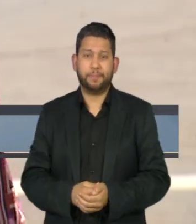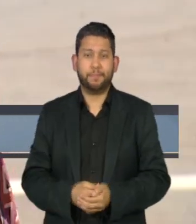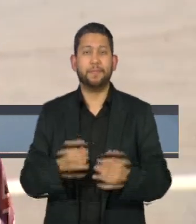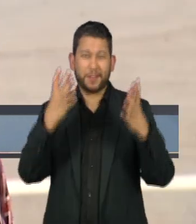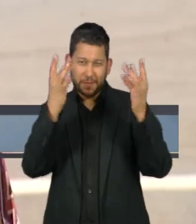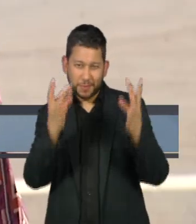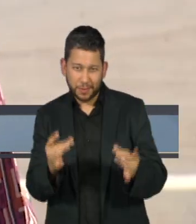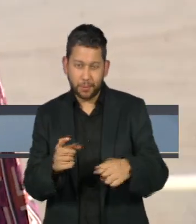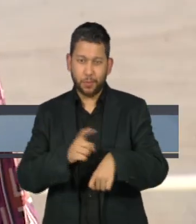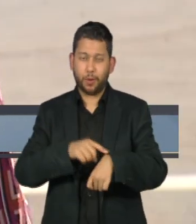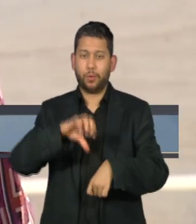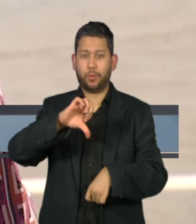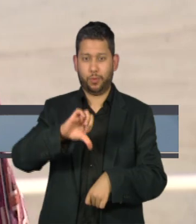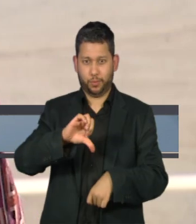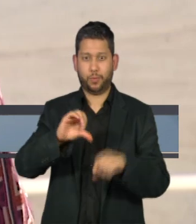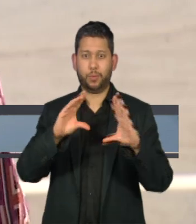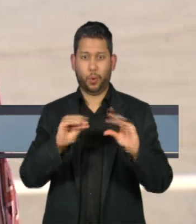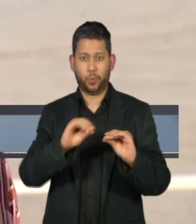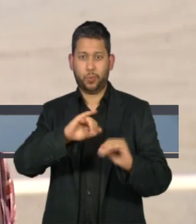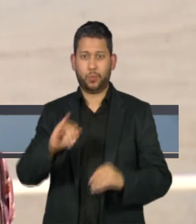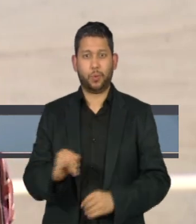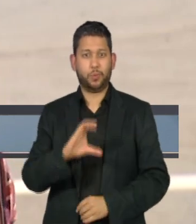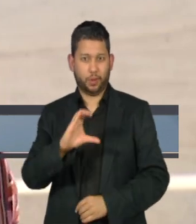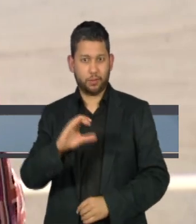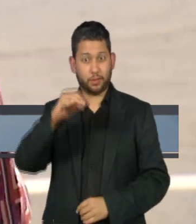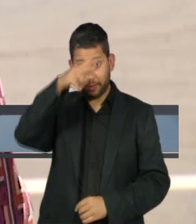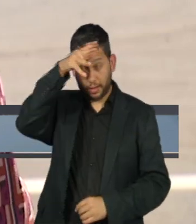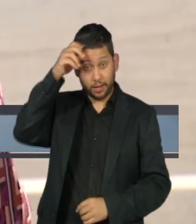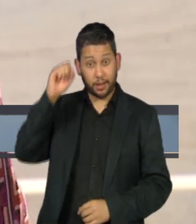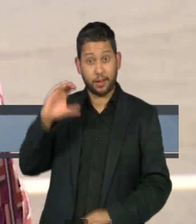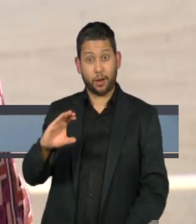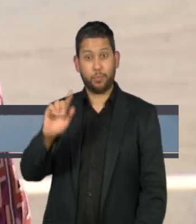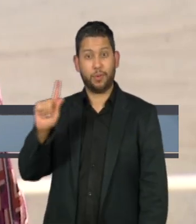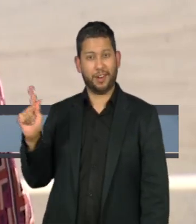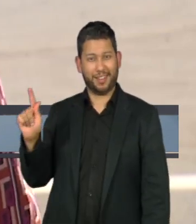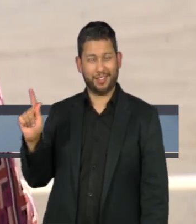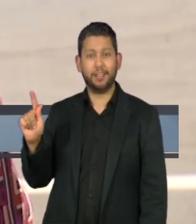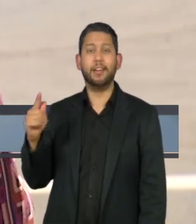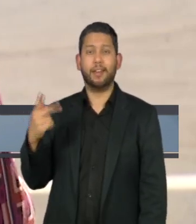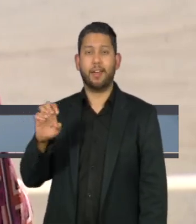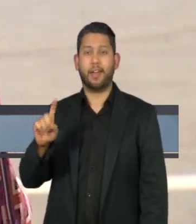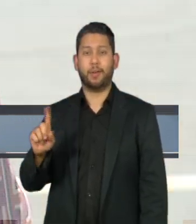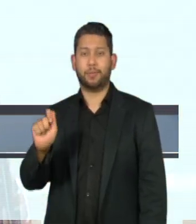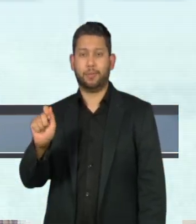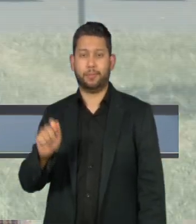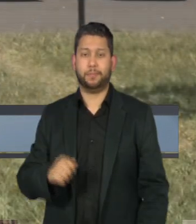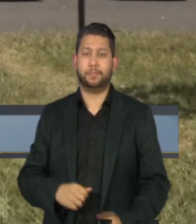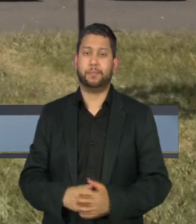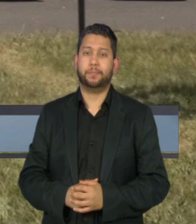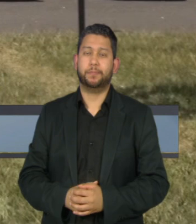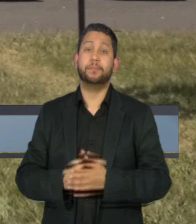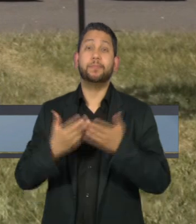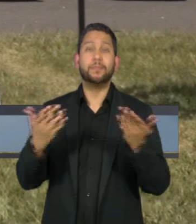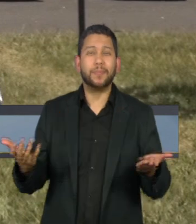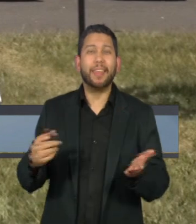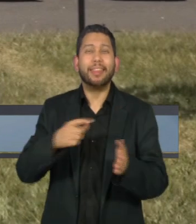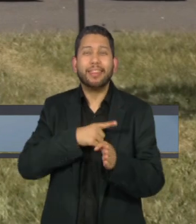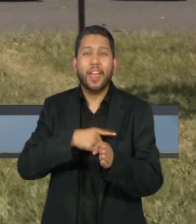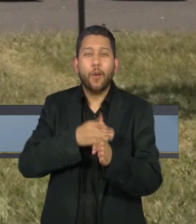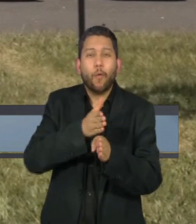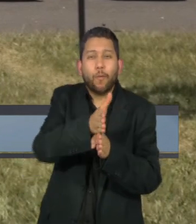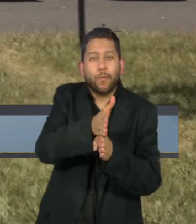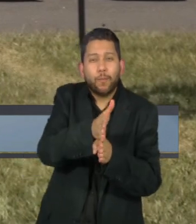às nove da noite no Jornal da Cultura. De Campo Grande, Mato Grosso do Sul, Elza Recaldes. Todas as fronteiras